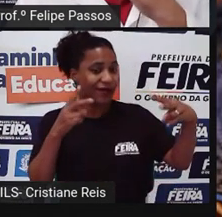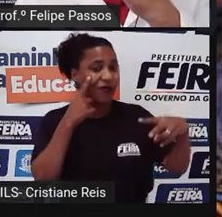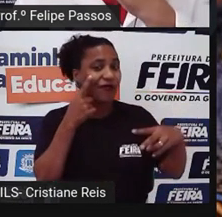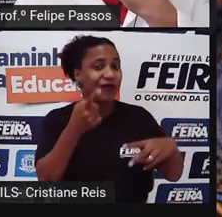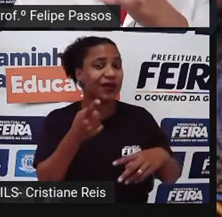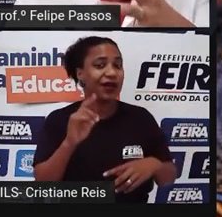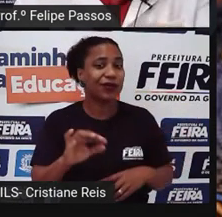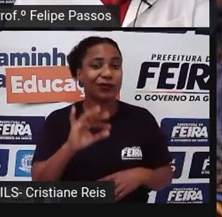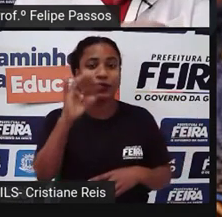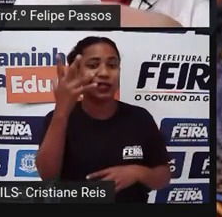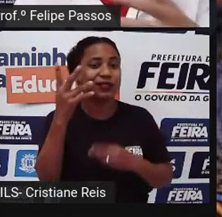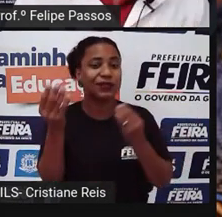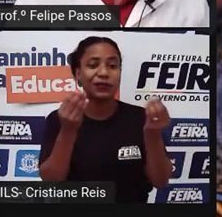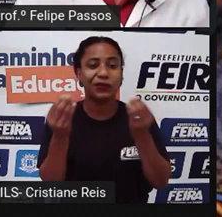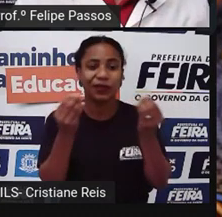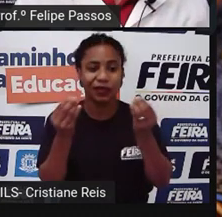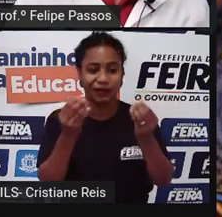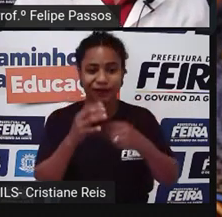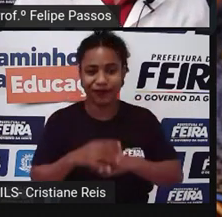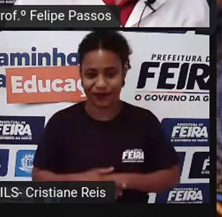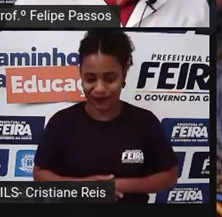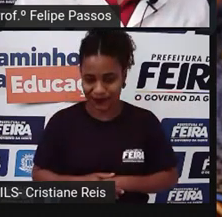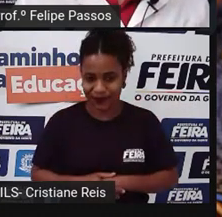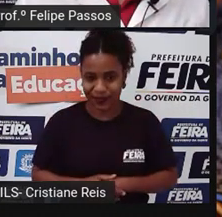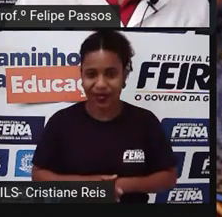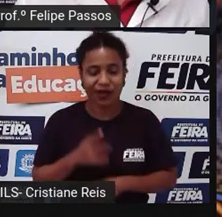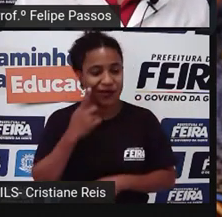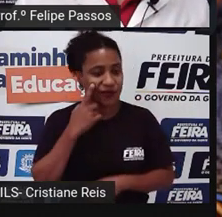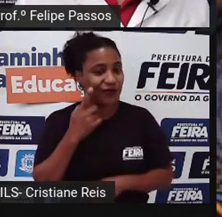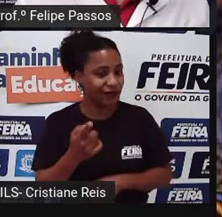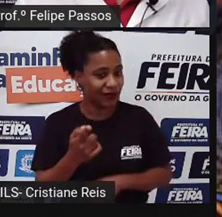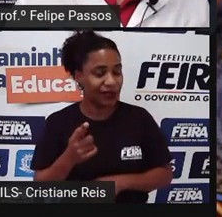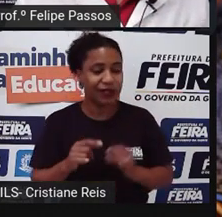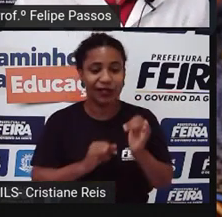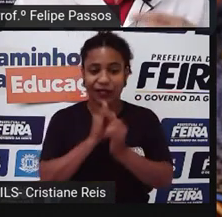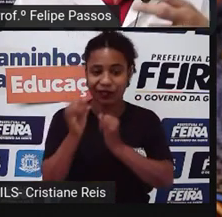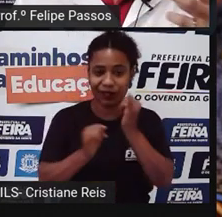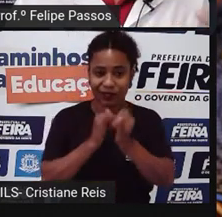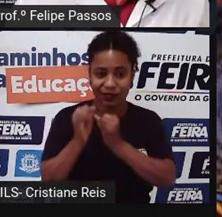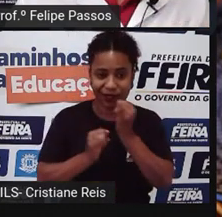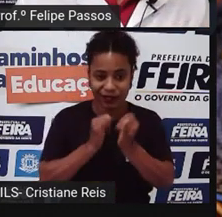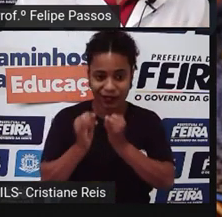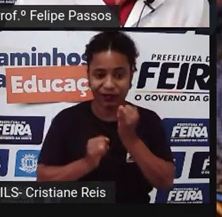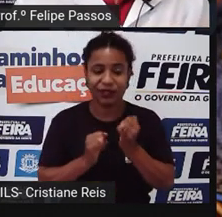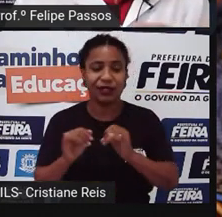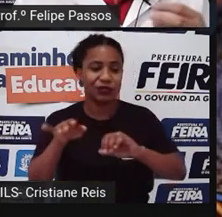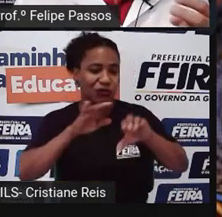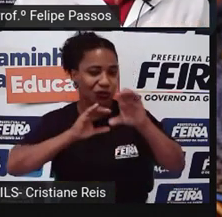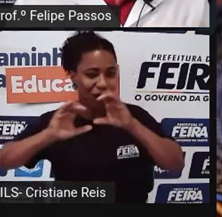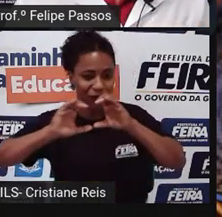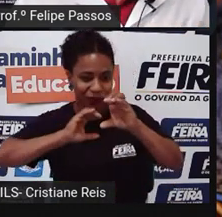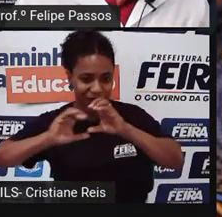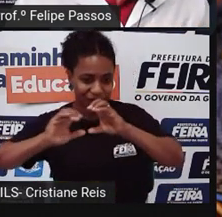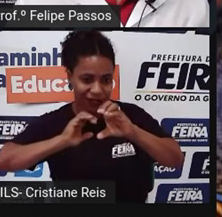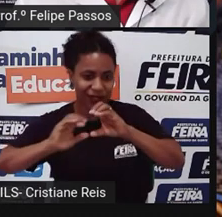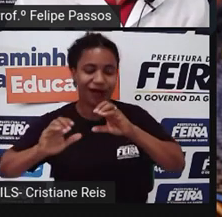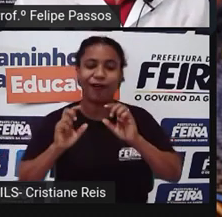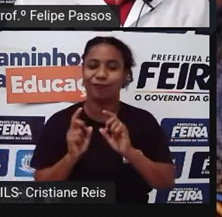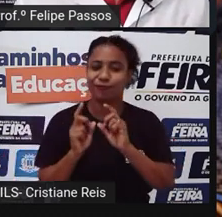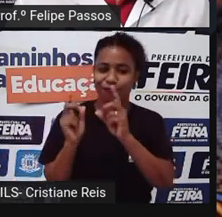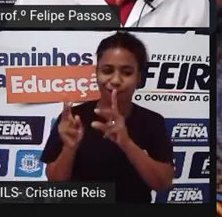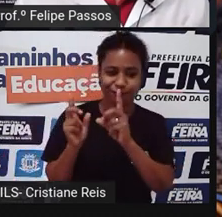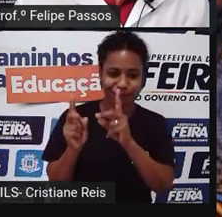A gente vive, a gente faz várias atividades na internet. A gente se comunica, a gente vende.